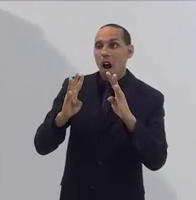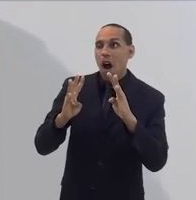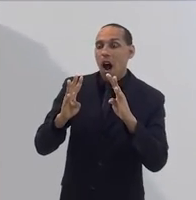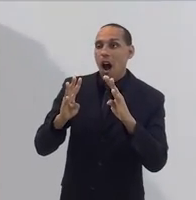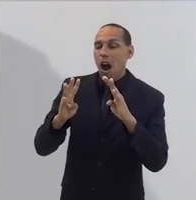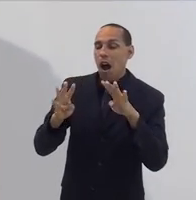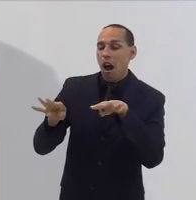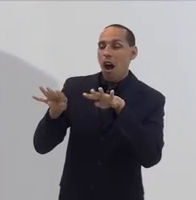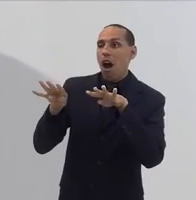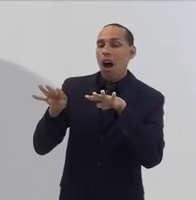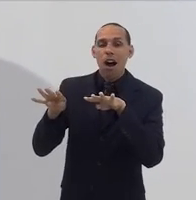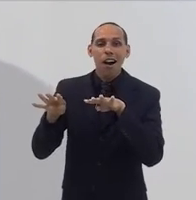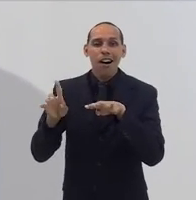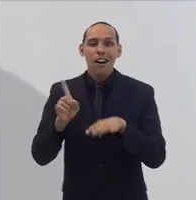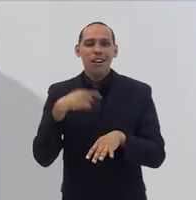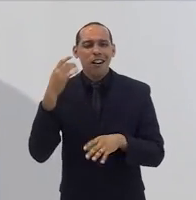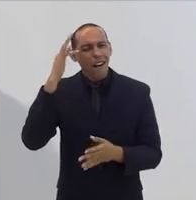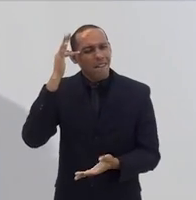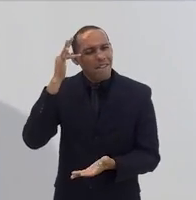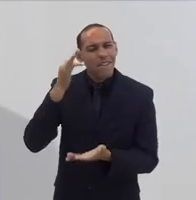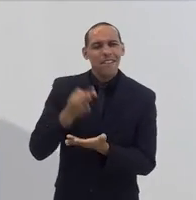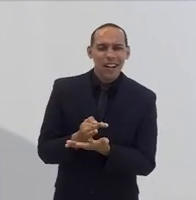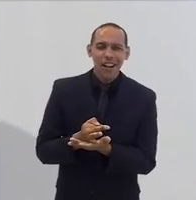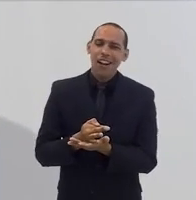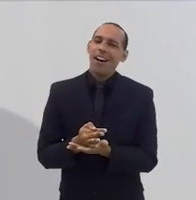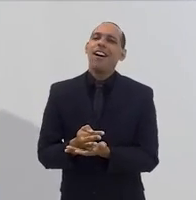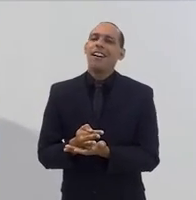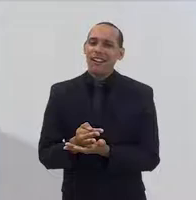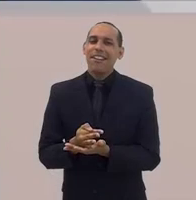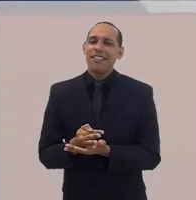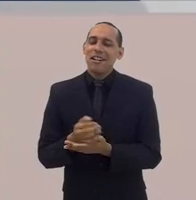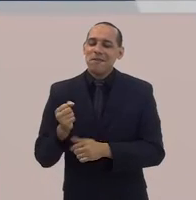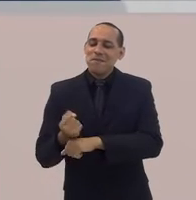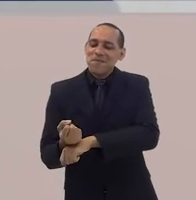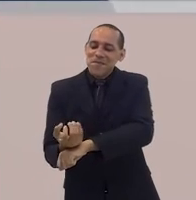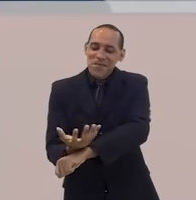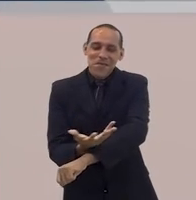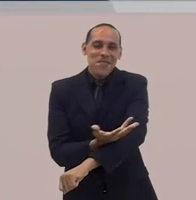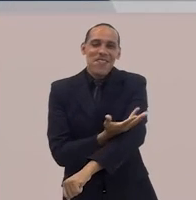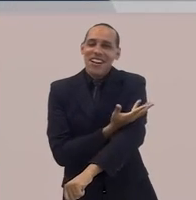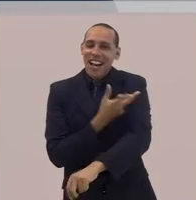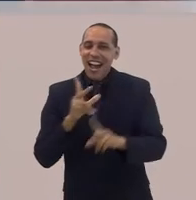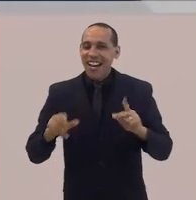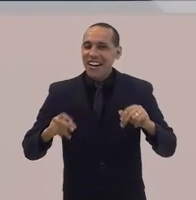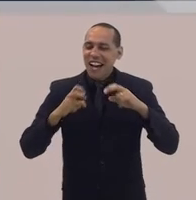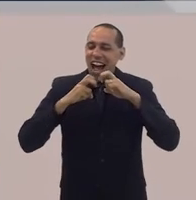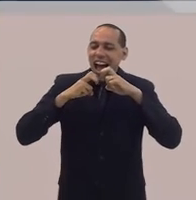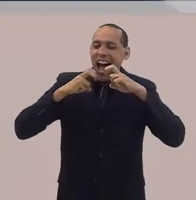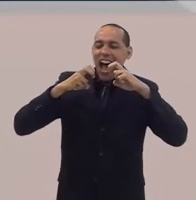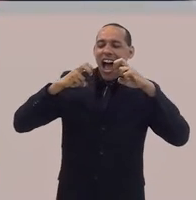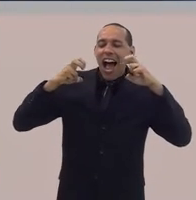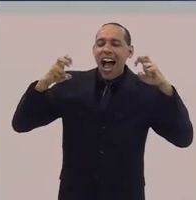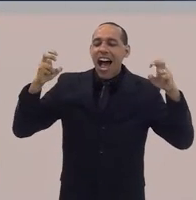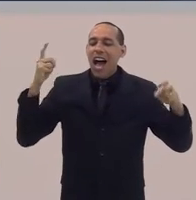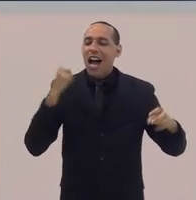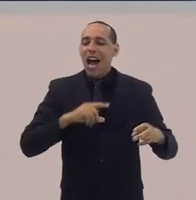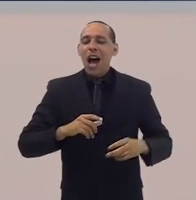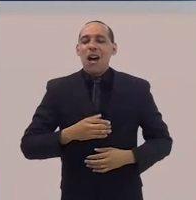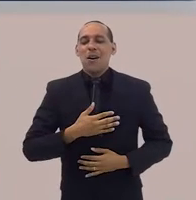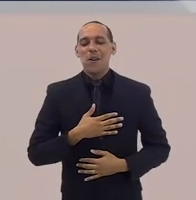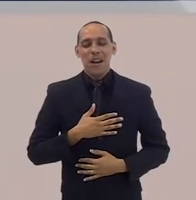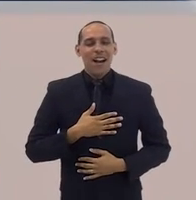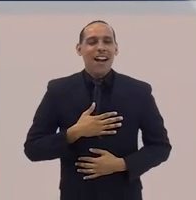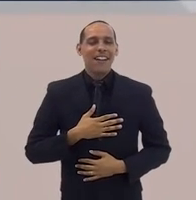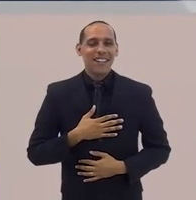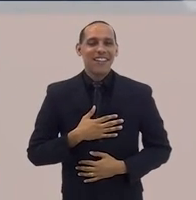no conteúdo da nossa esperança e da nossa fé, bem, é muito emocionante, é como um grito mesmo que